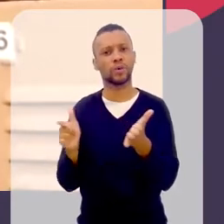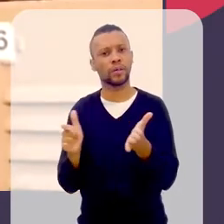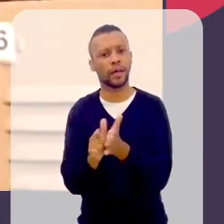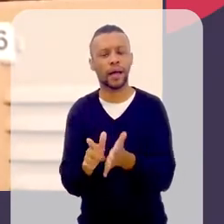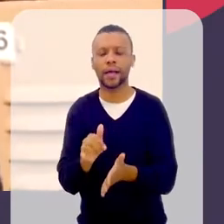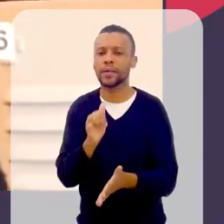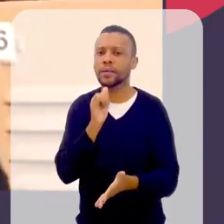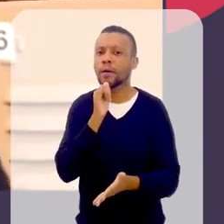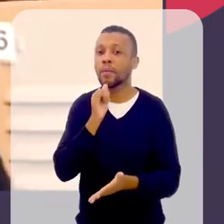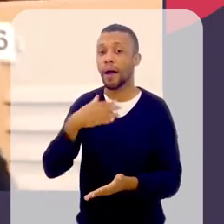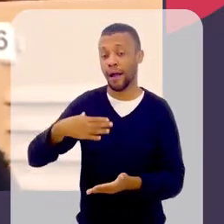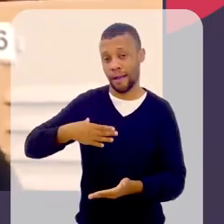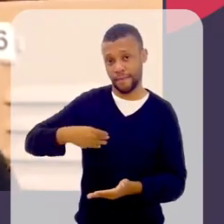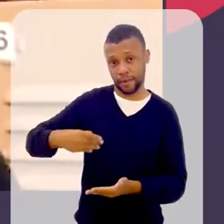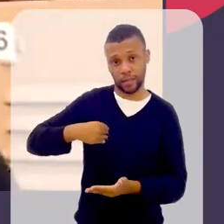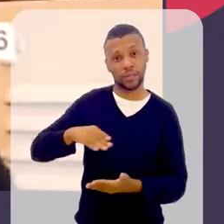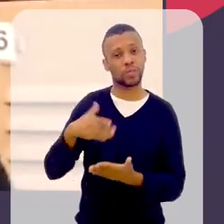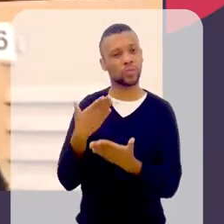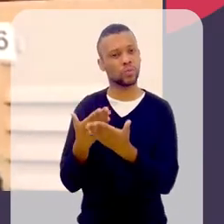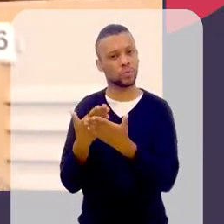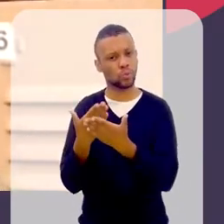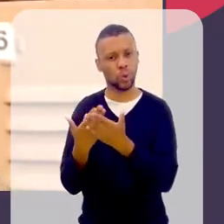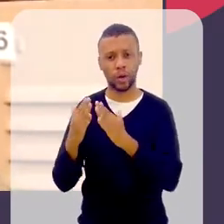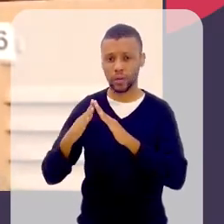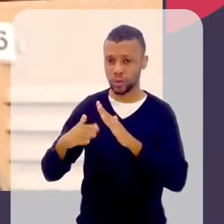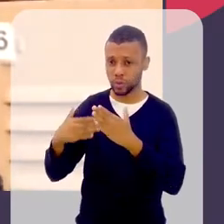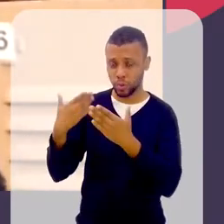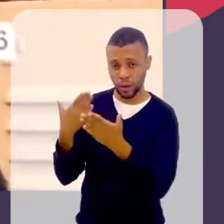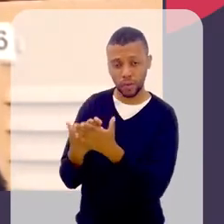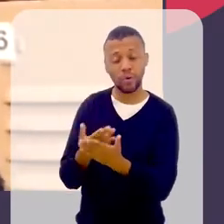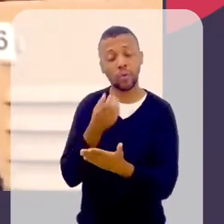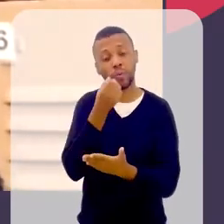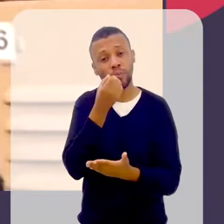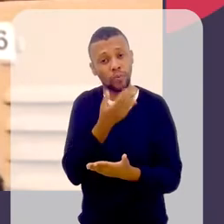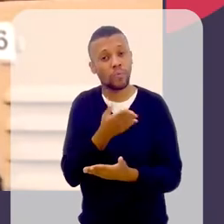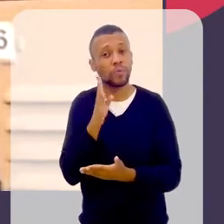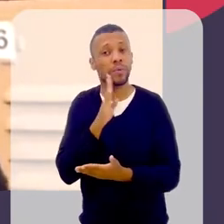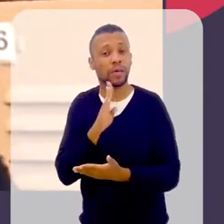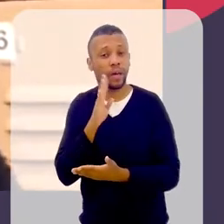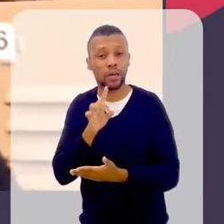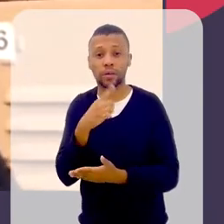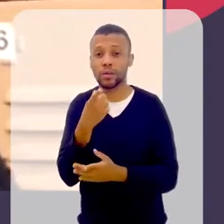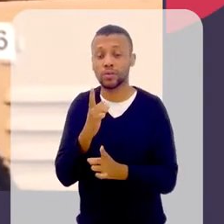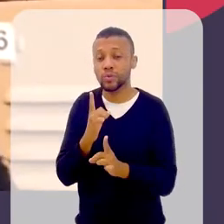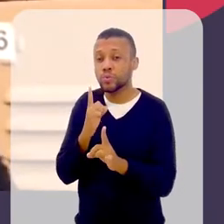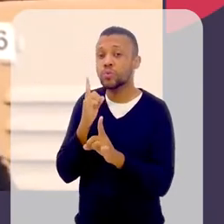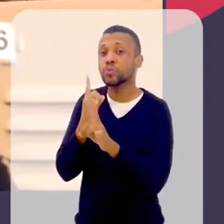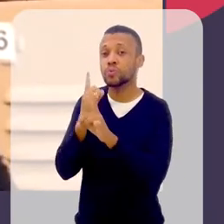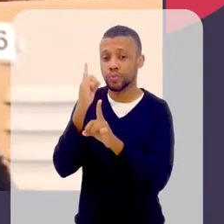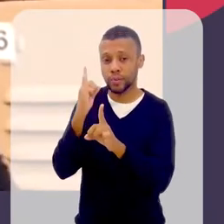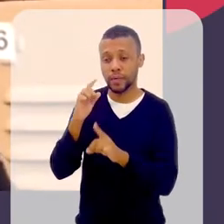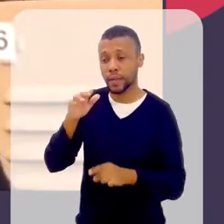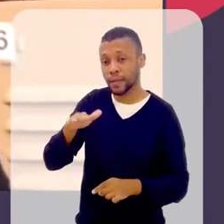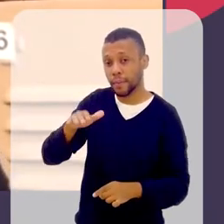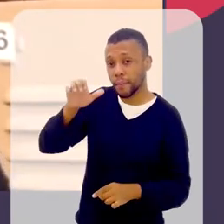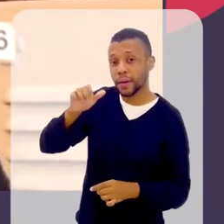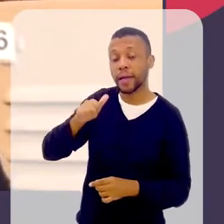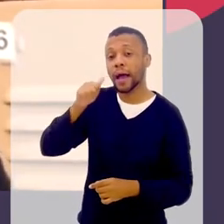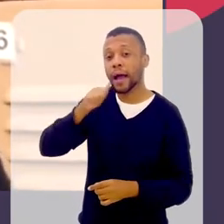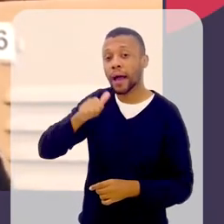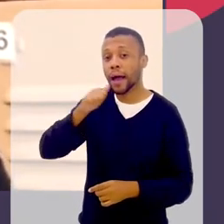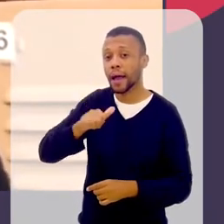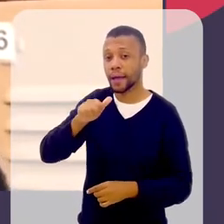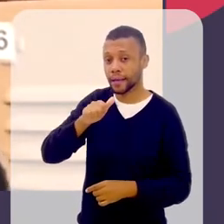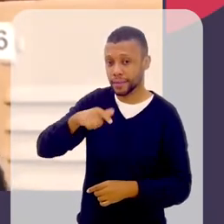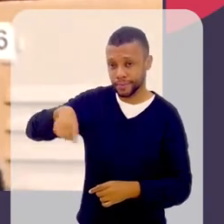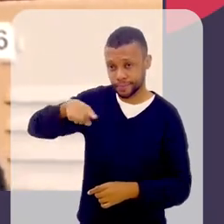dela estudou no colégio dela. E uma coisa muito legal que a gente consegue descobrir com esse dado também, é que as